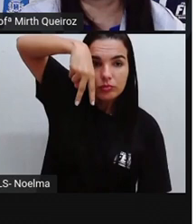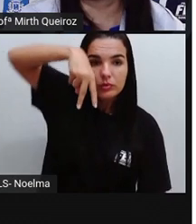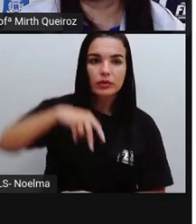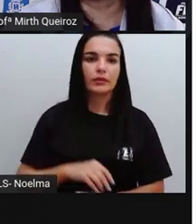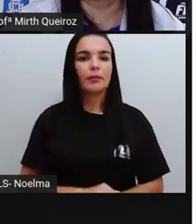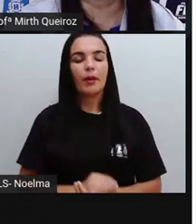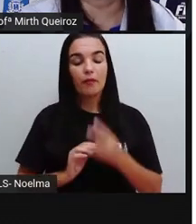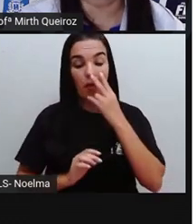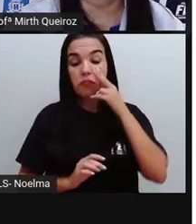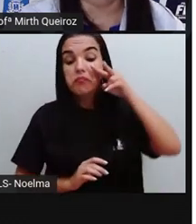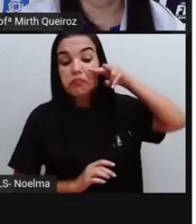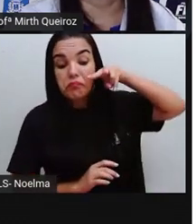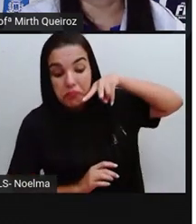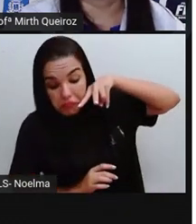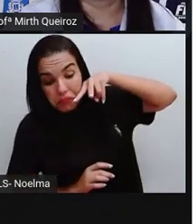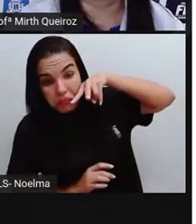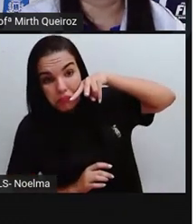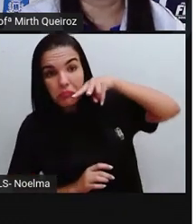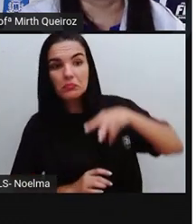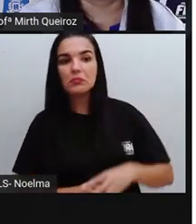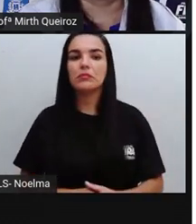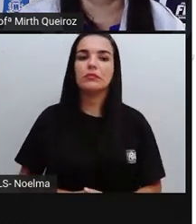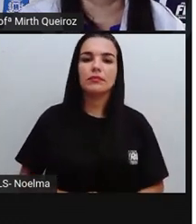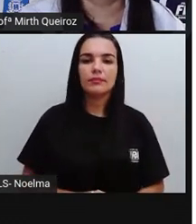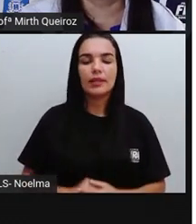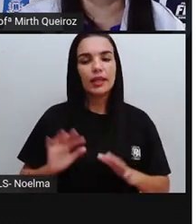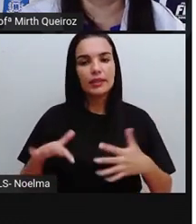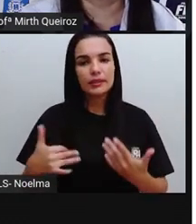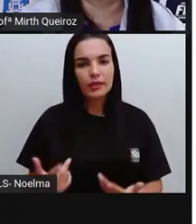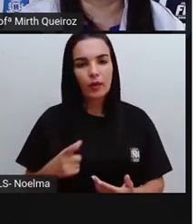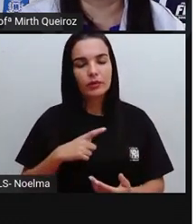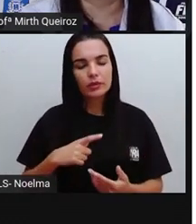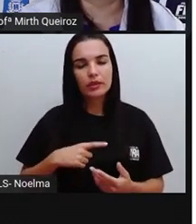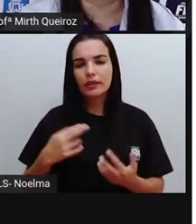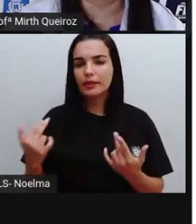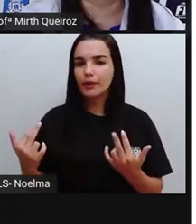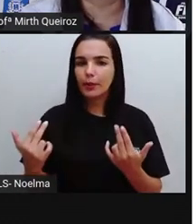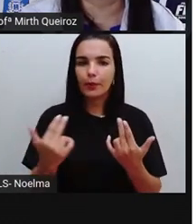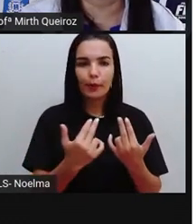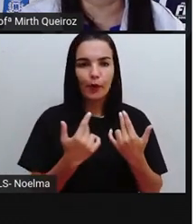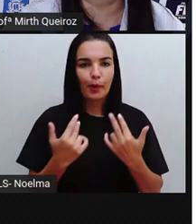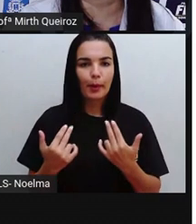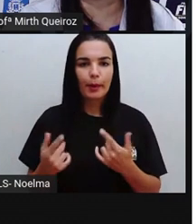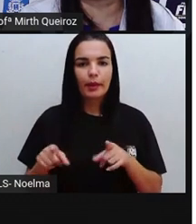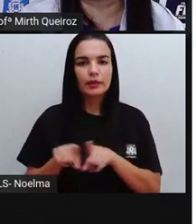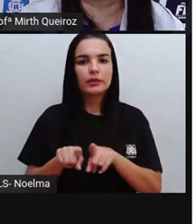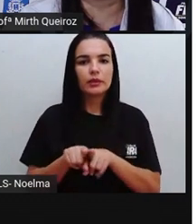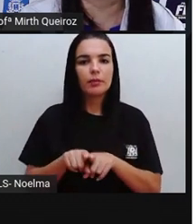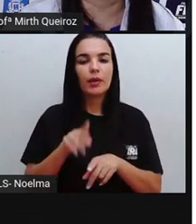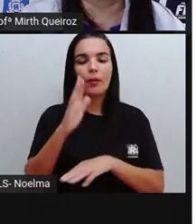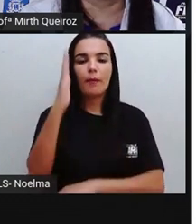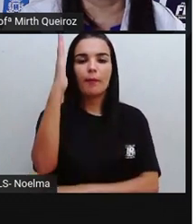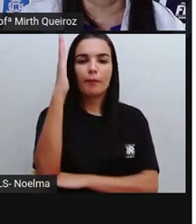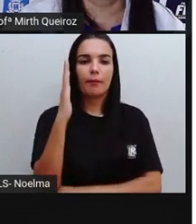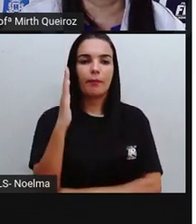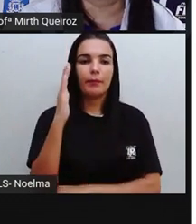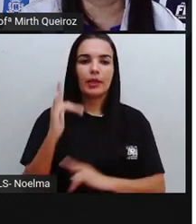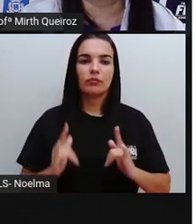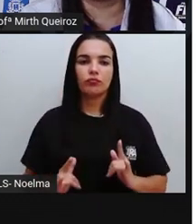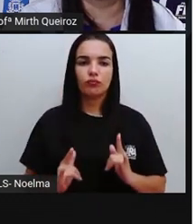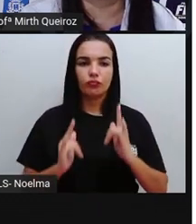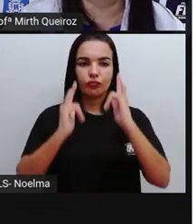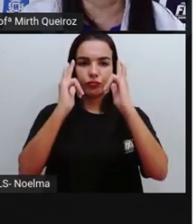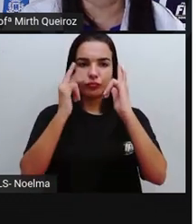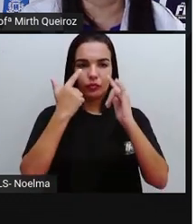de cima aí desta casa. Essas mesmas visões nós temos aqui em relação ao prédio. A visão